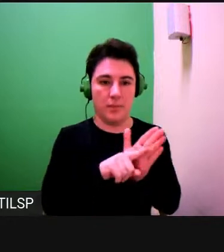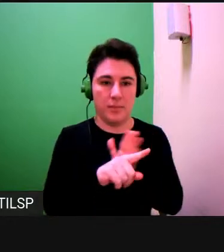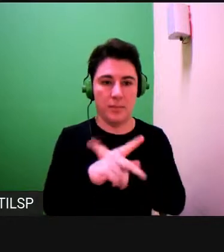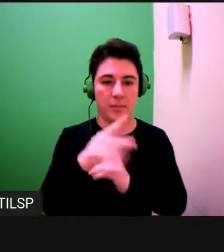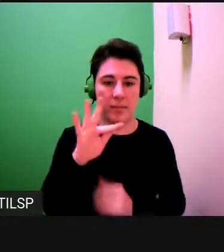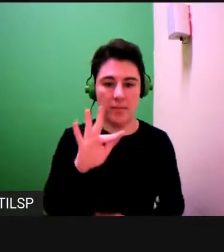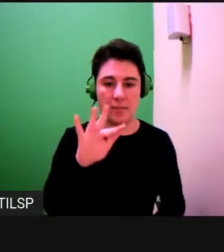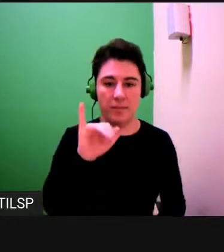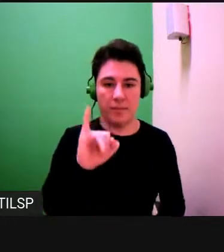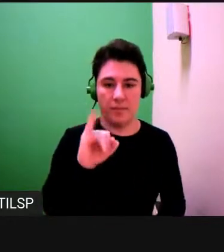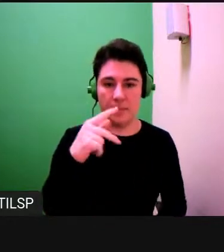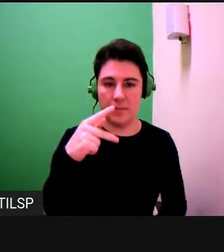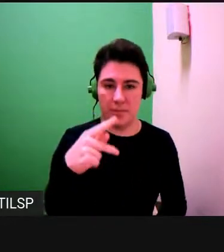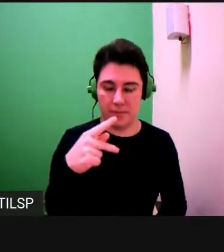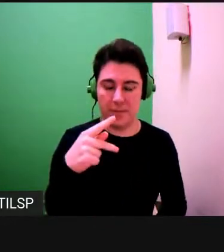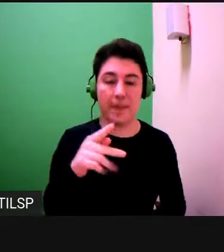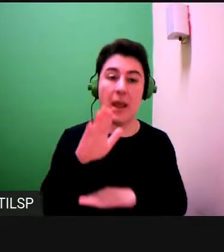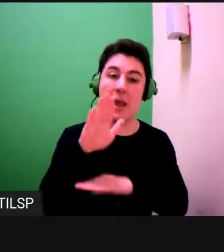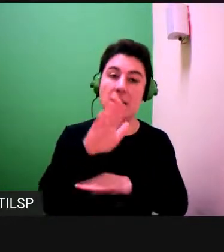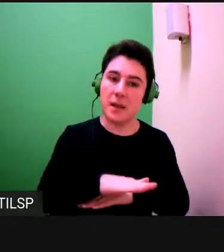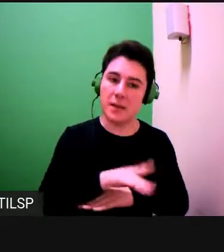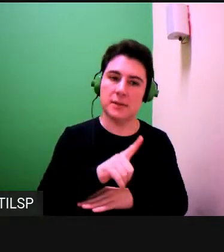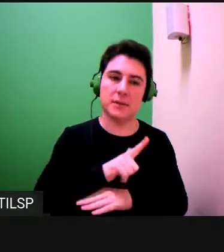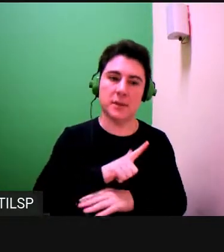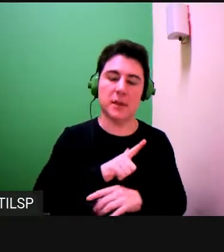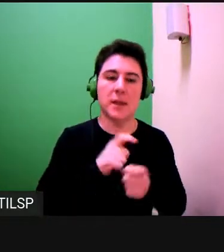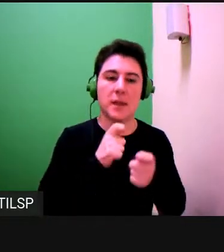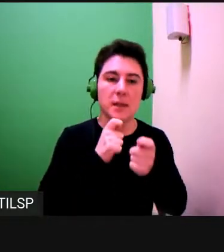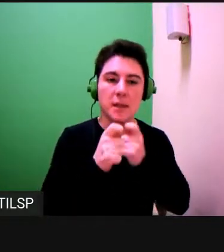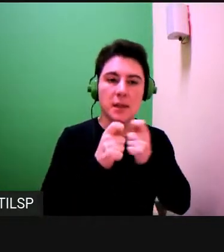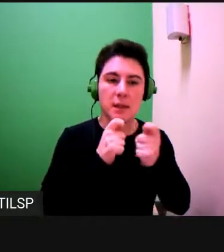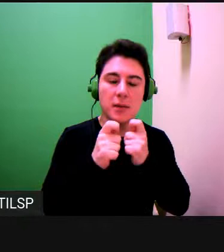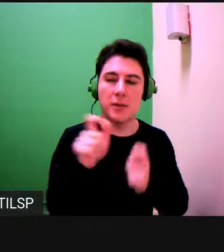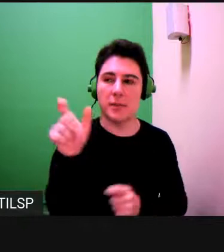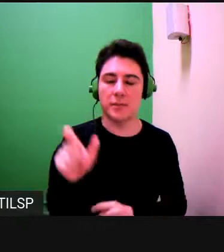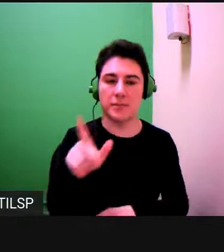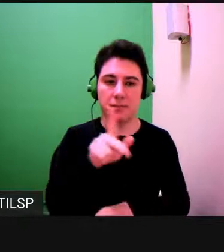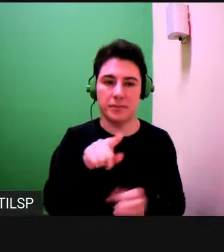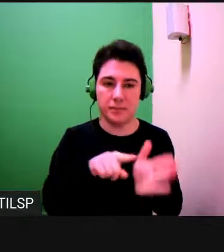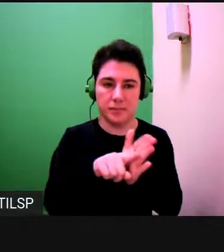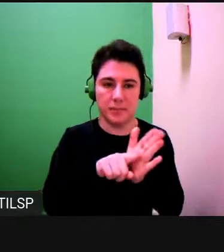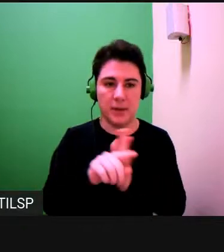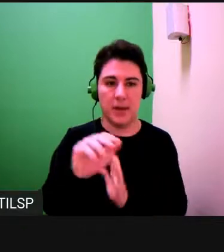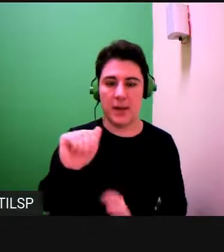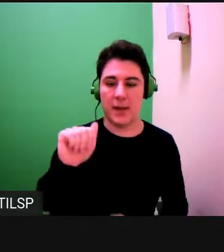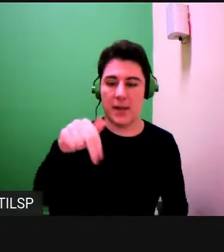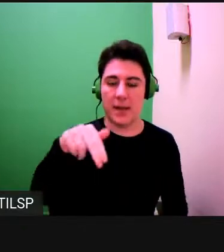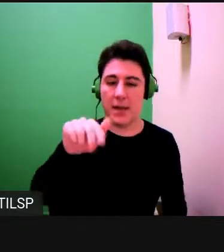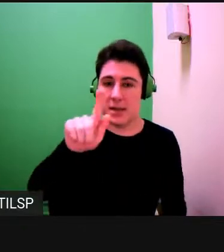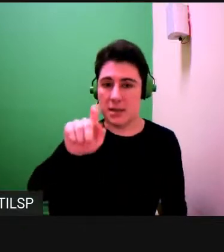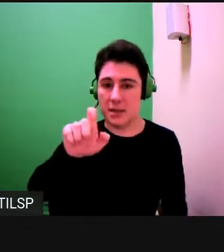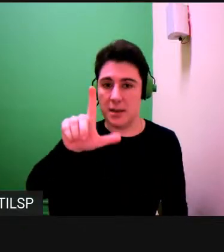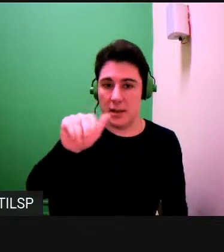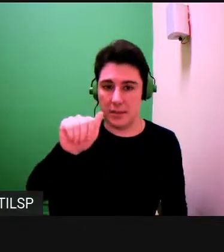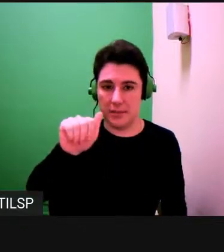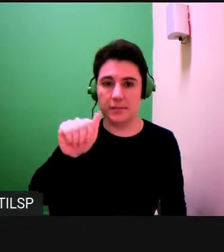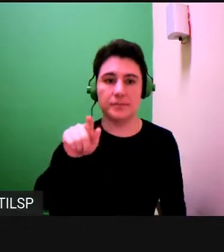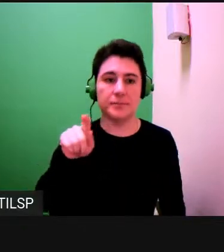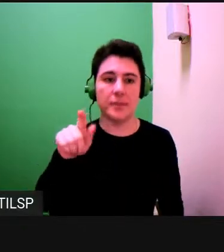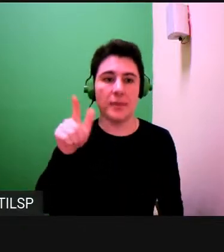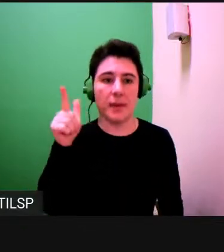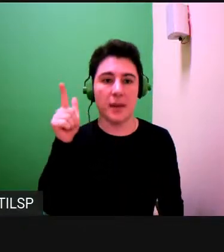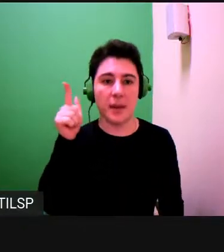À tarde, teremos uma entrevista com a pesquisadora Ângela Casario, que ganhou